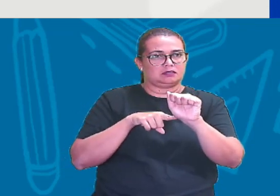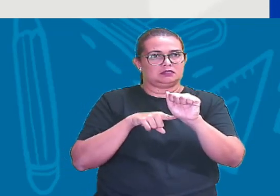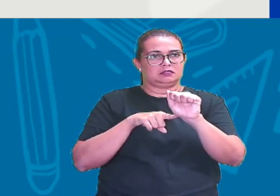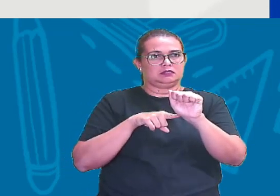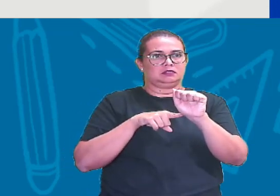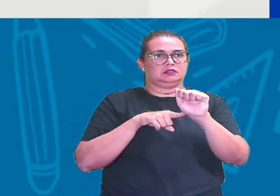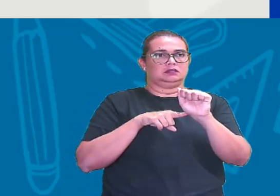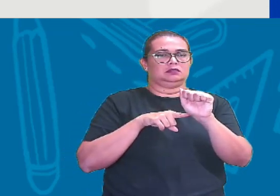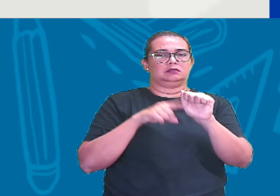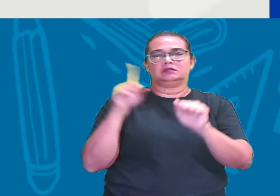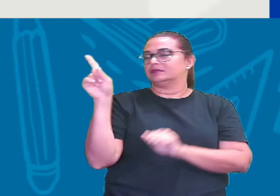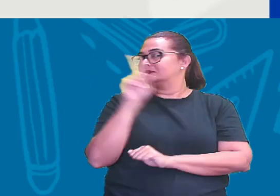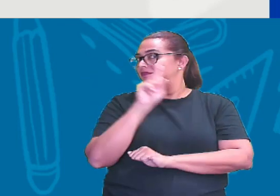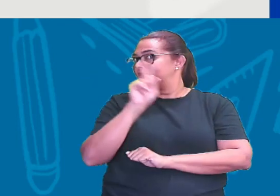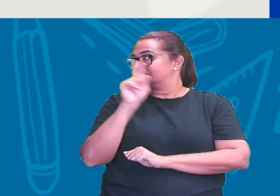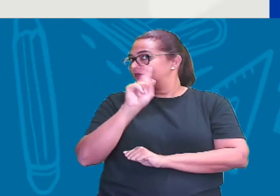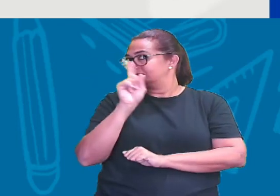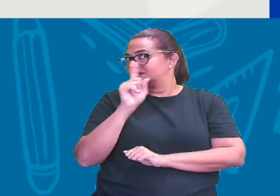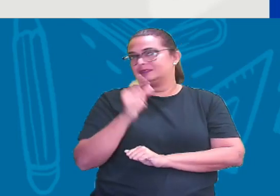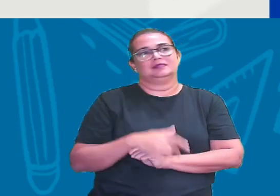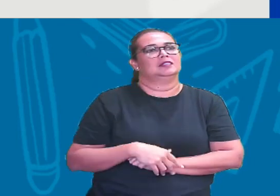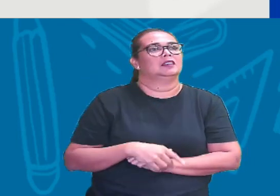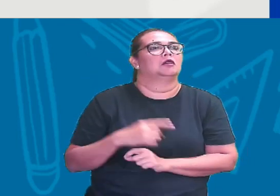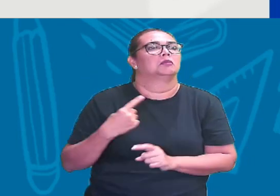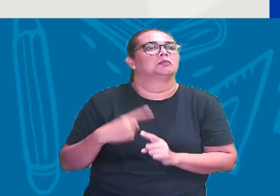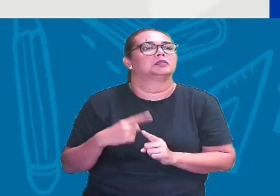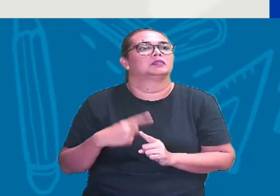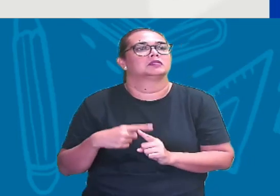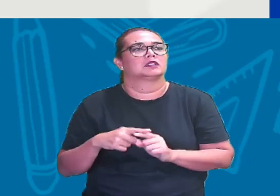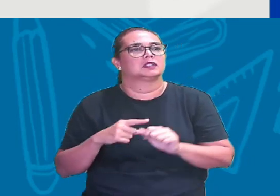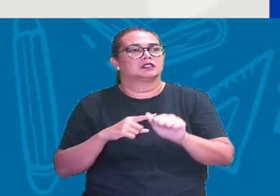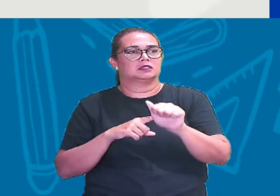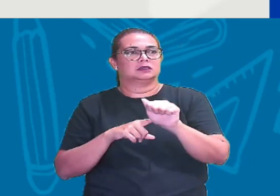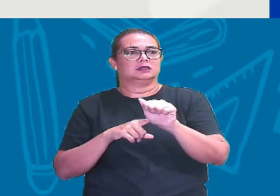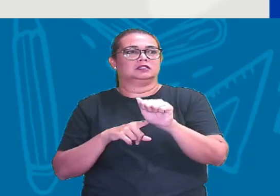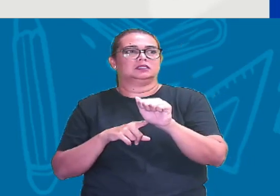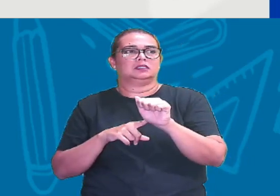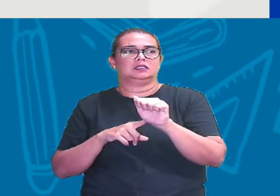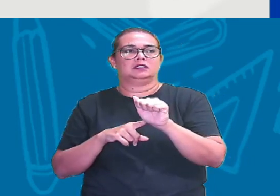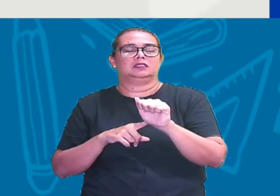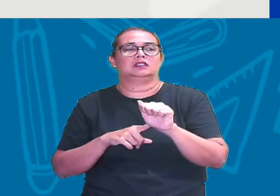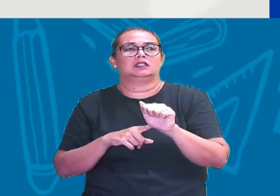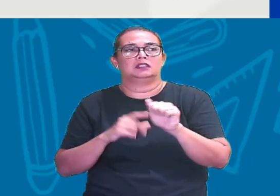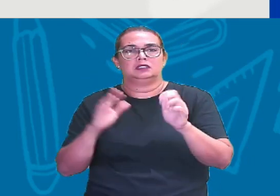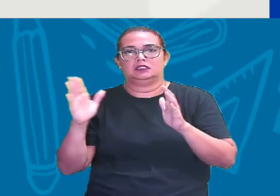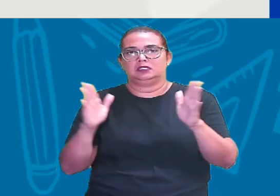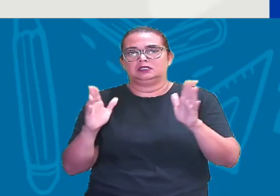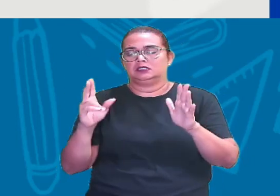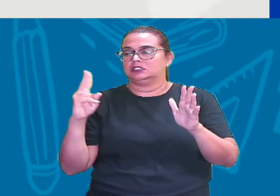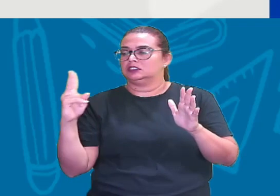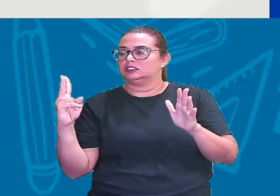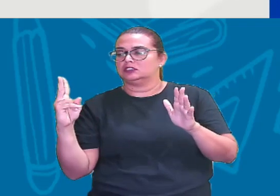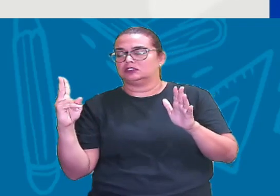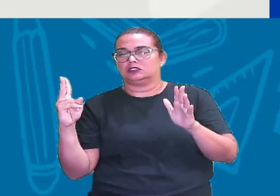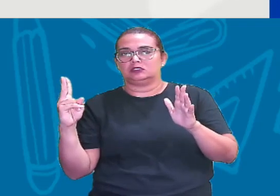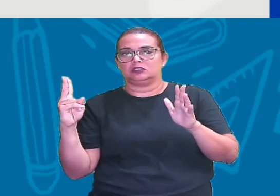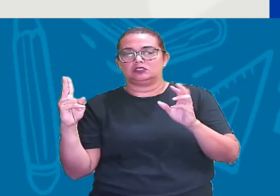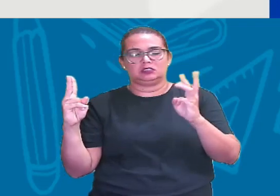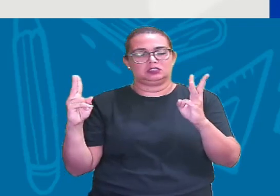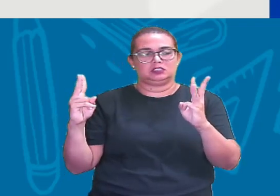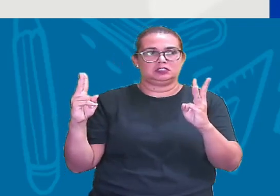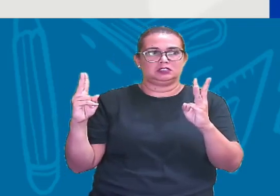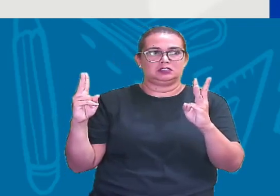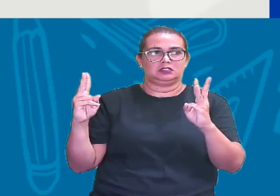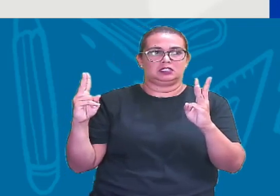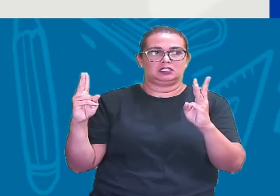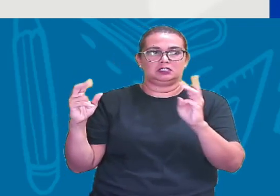Sabe por que não é a letrinha A? Porque a letrinha A Está entre 2 e 3